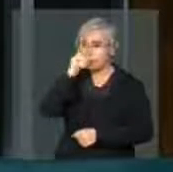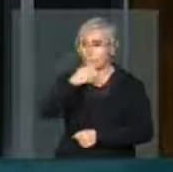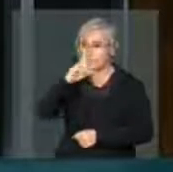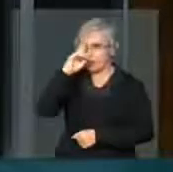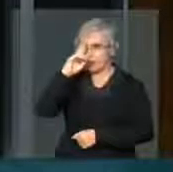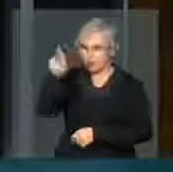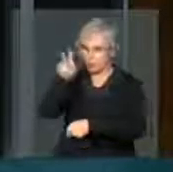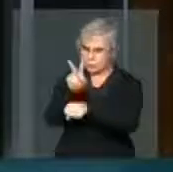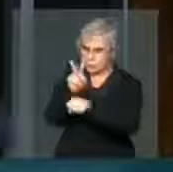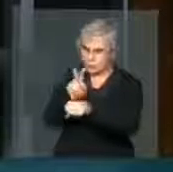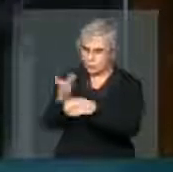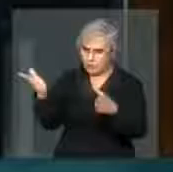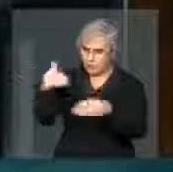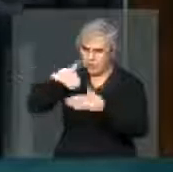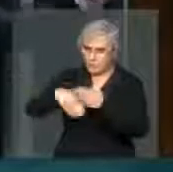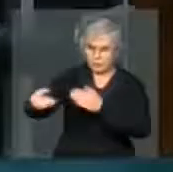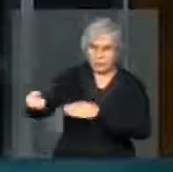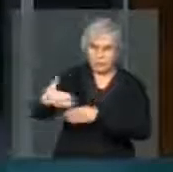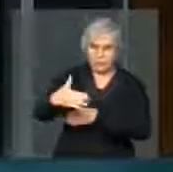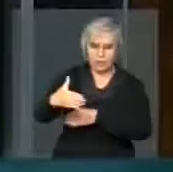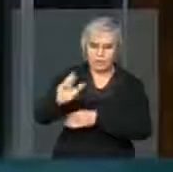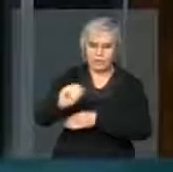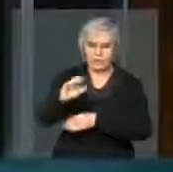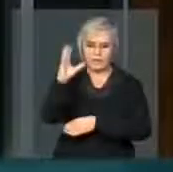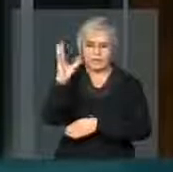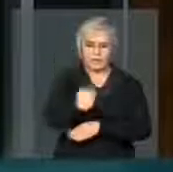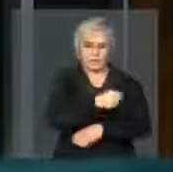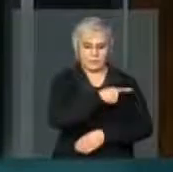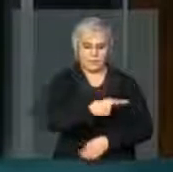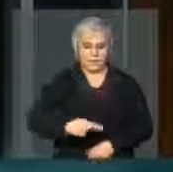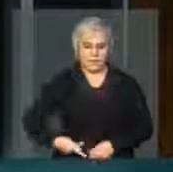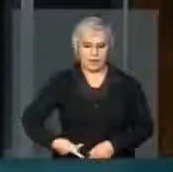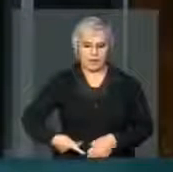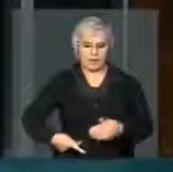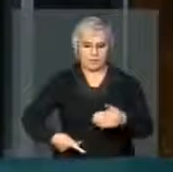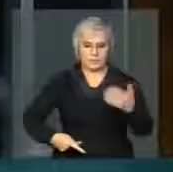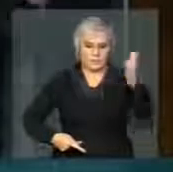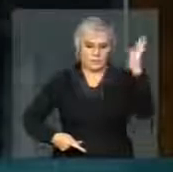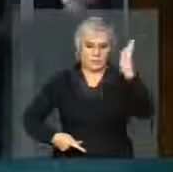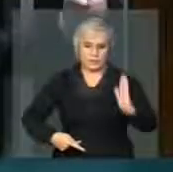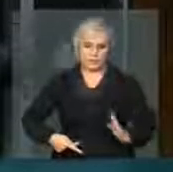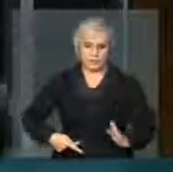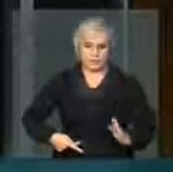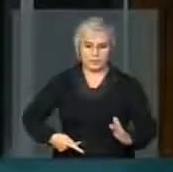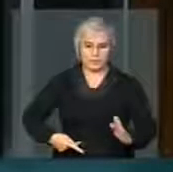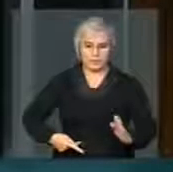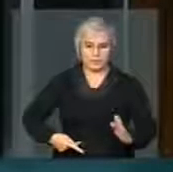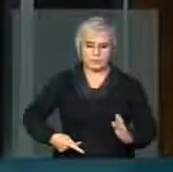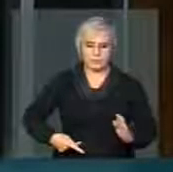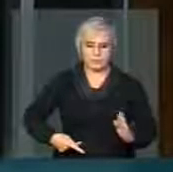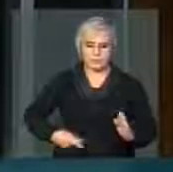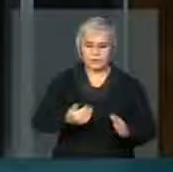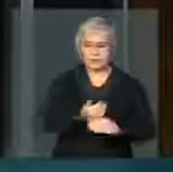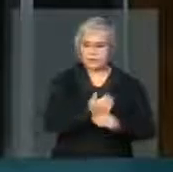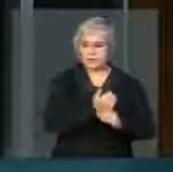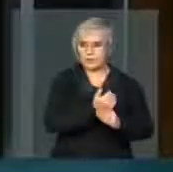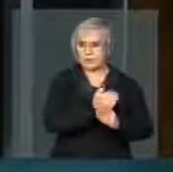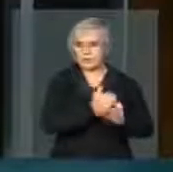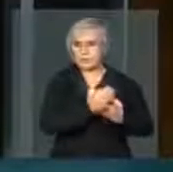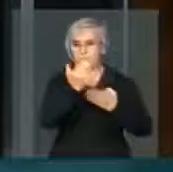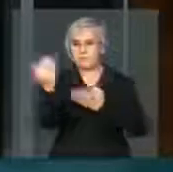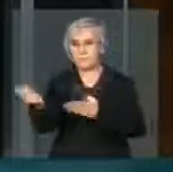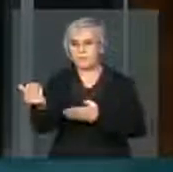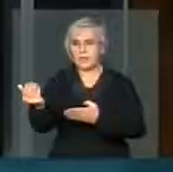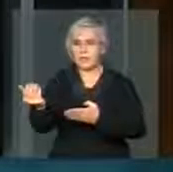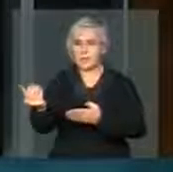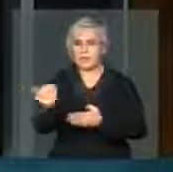defende como uma nova eleição é passar a presidência do Brasil para o presidente da Câmara dos Deputados, Eduardo Cunha, por três